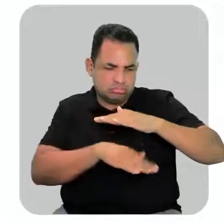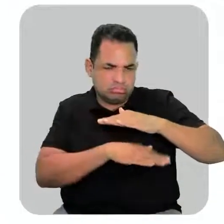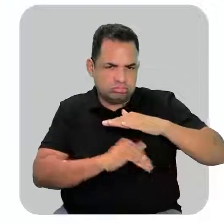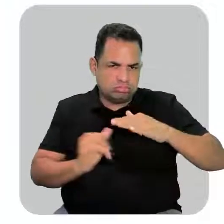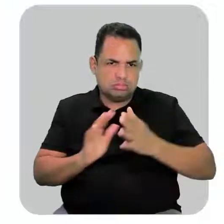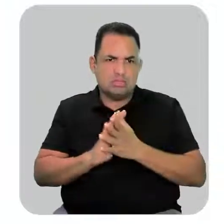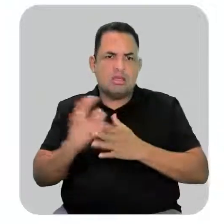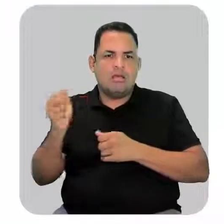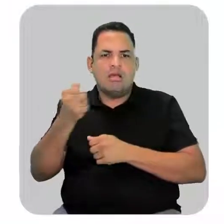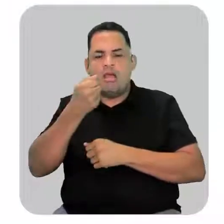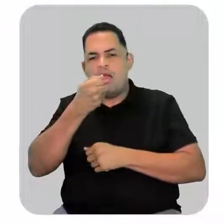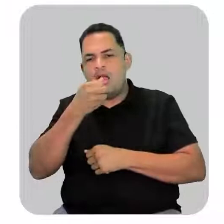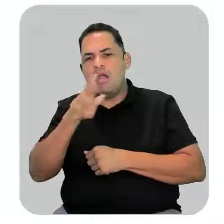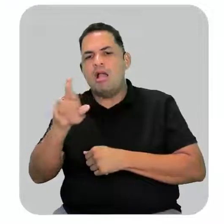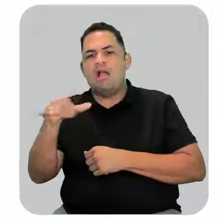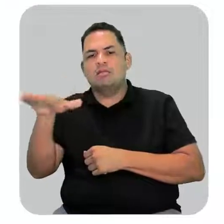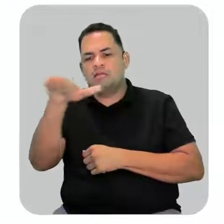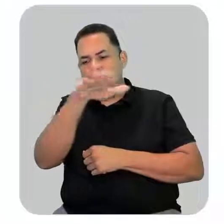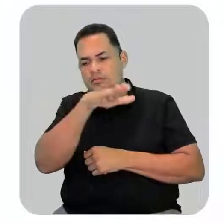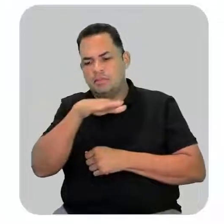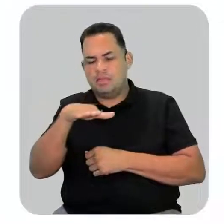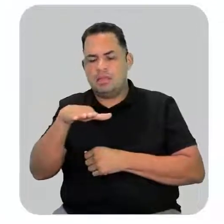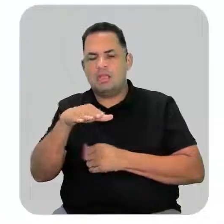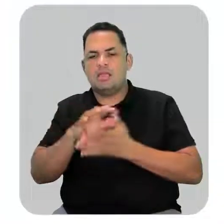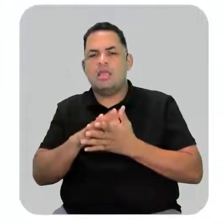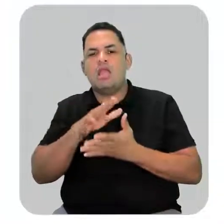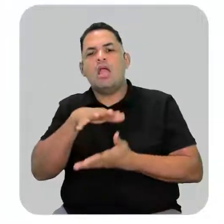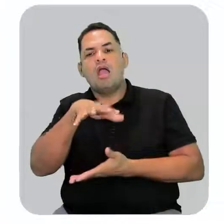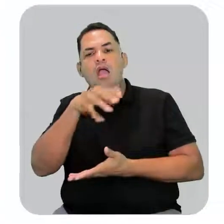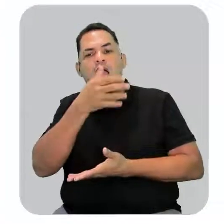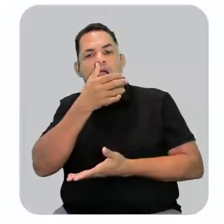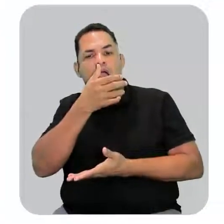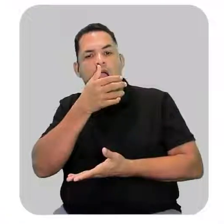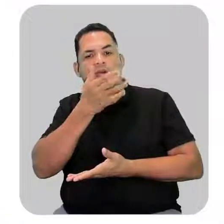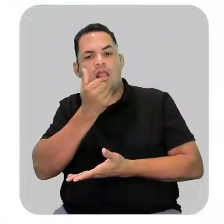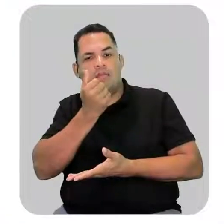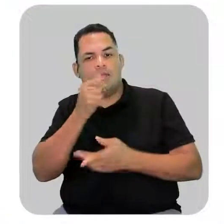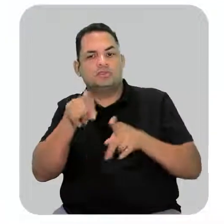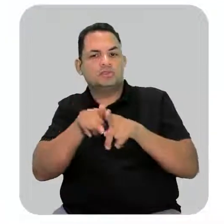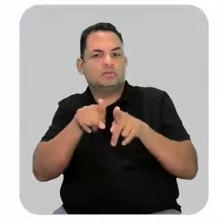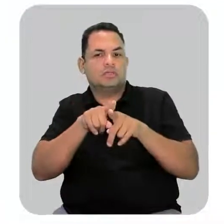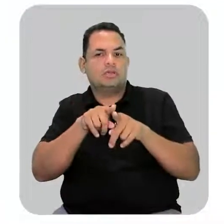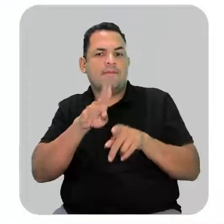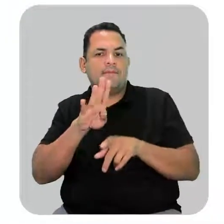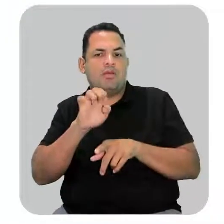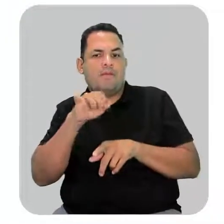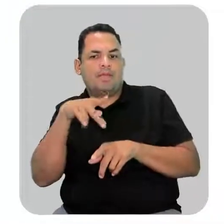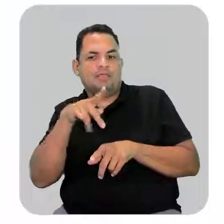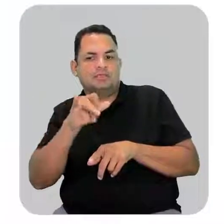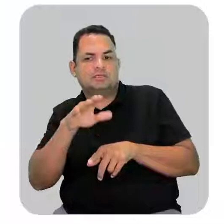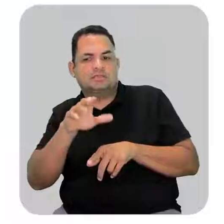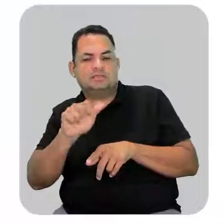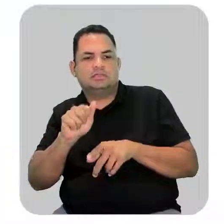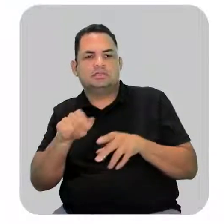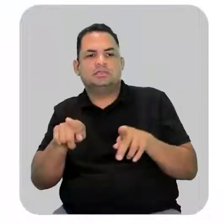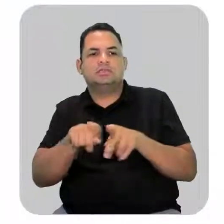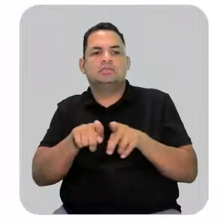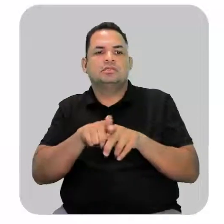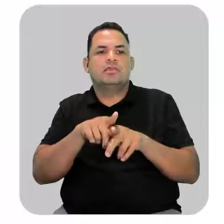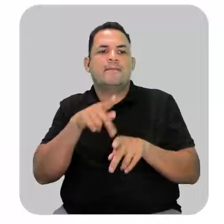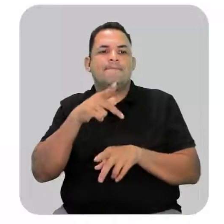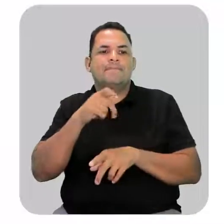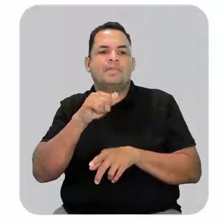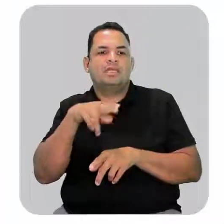atmosfera e alimentos. Os bioperticidas, tais como a